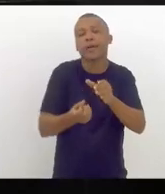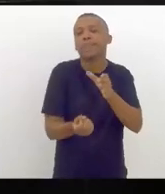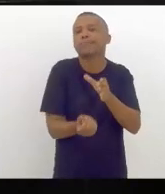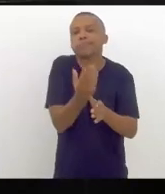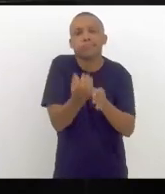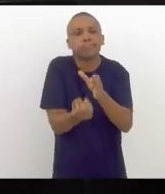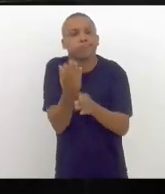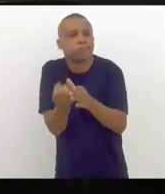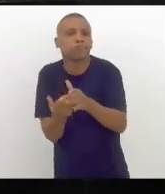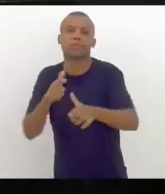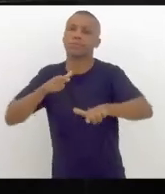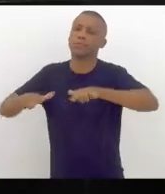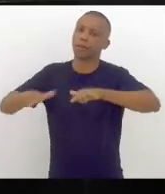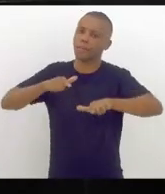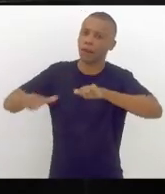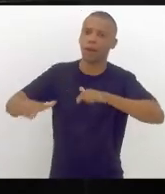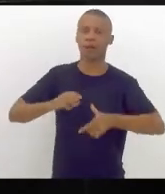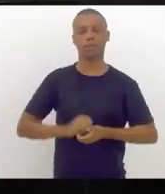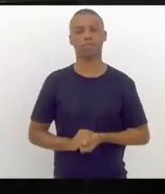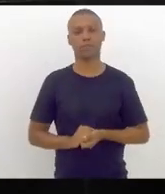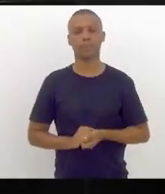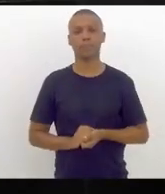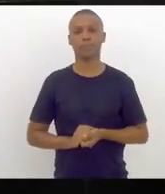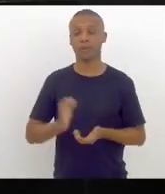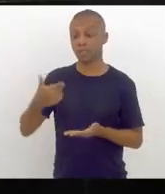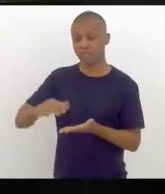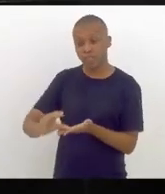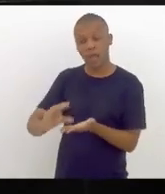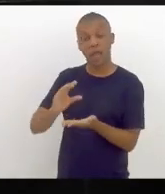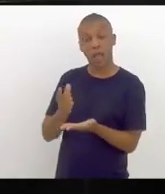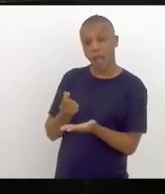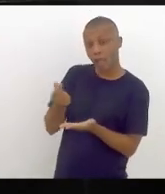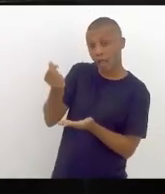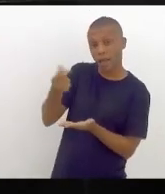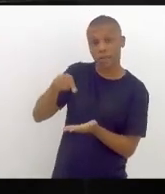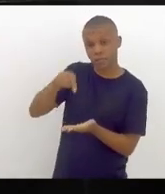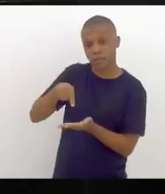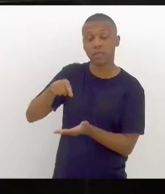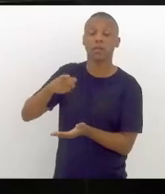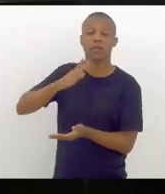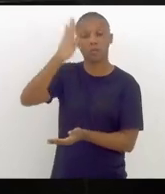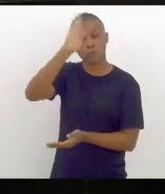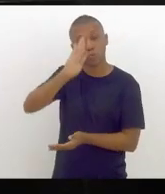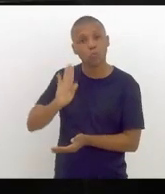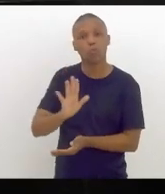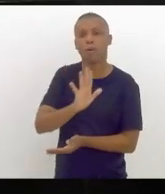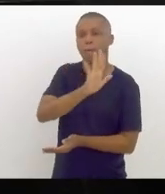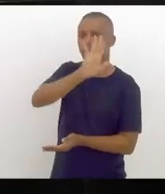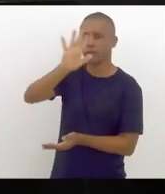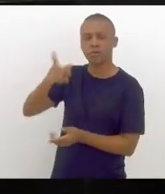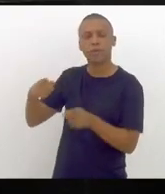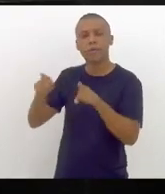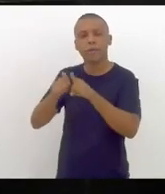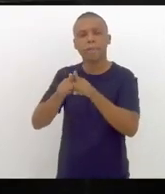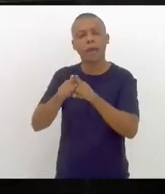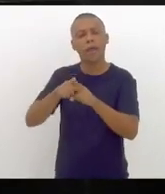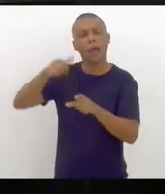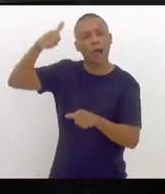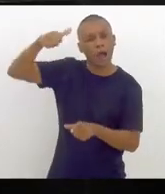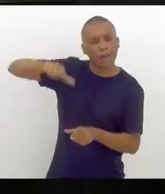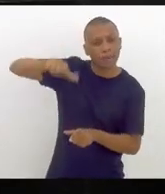empregos, da geração de renda no nosso país. E observei,